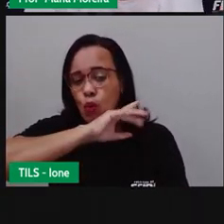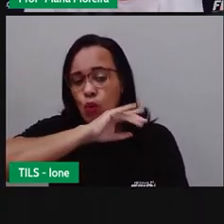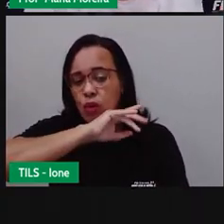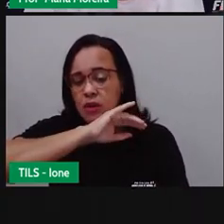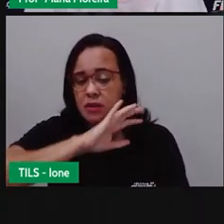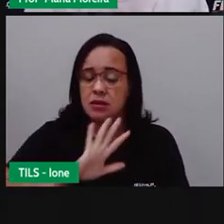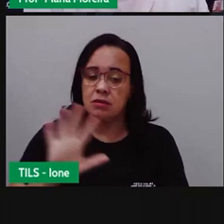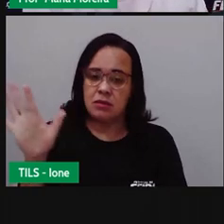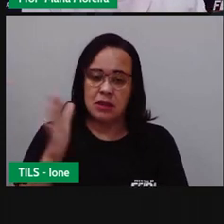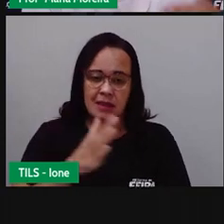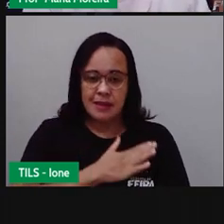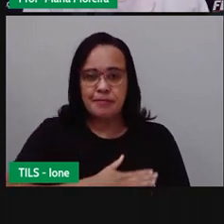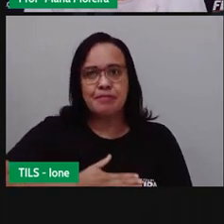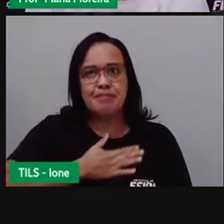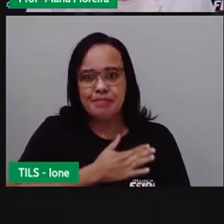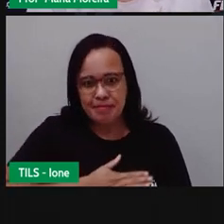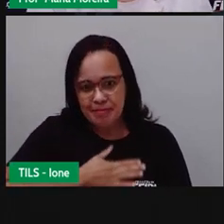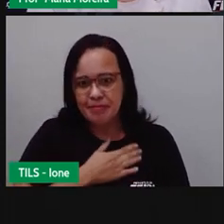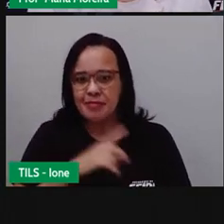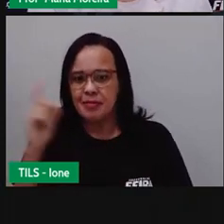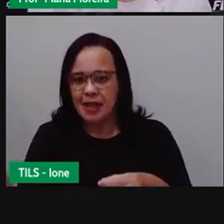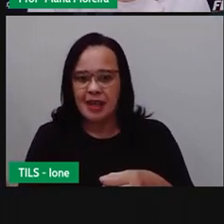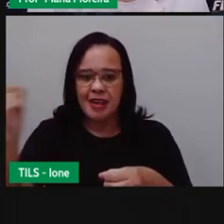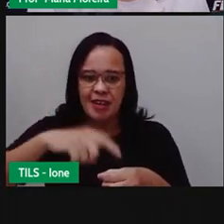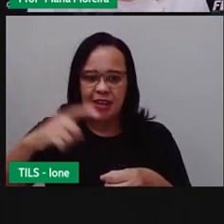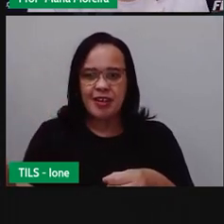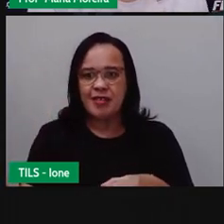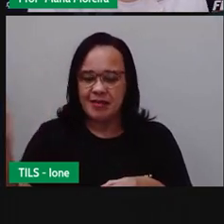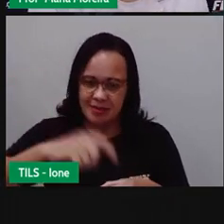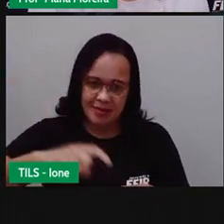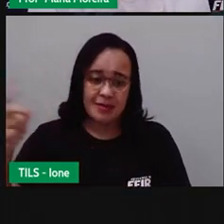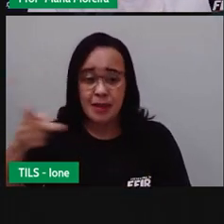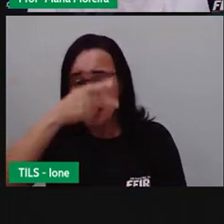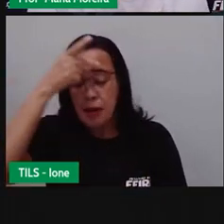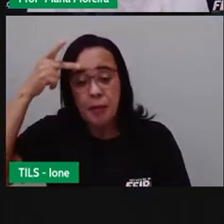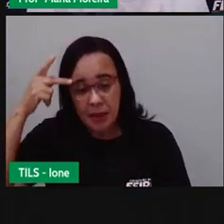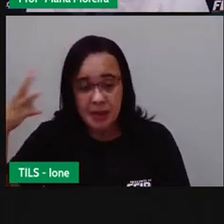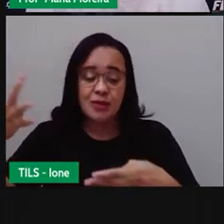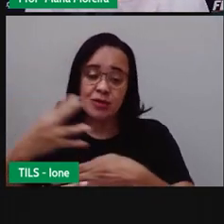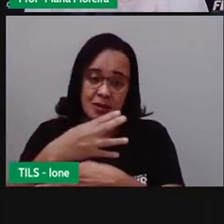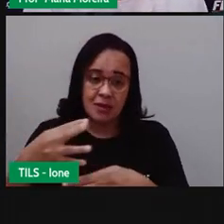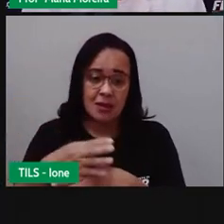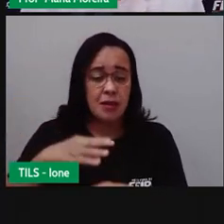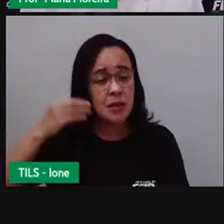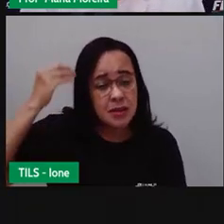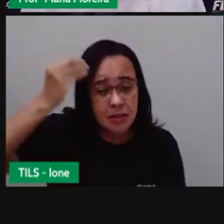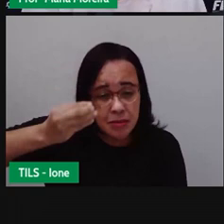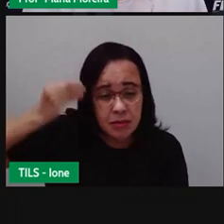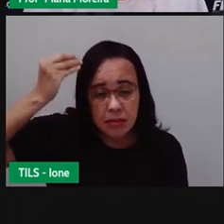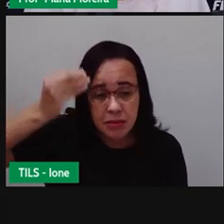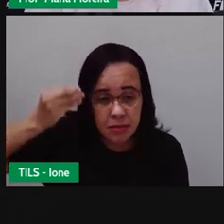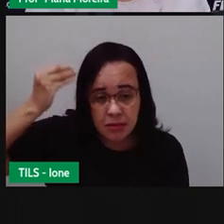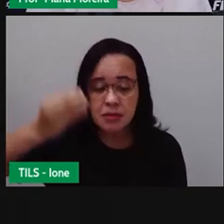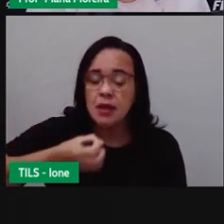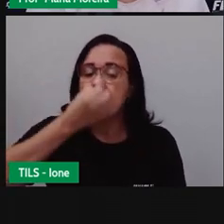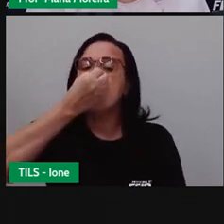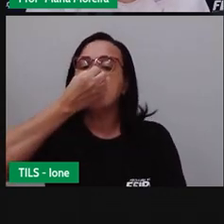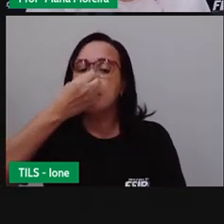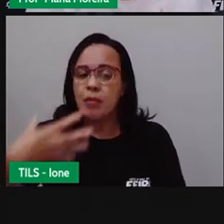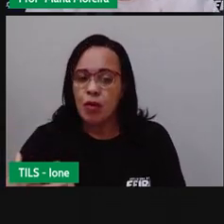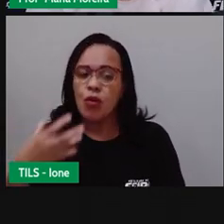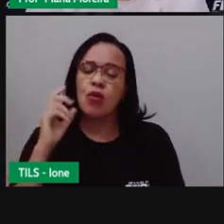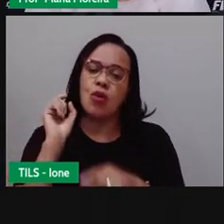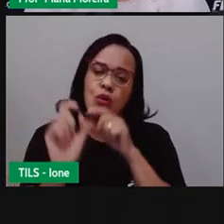prazeroso, né? Esse ir e vir da cidade. Mas, né? Essa experiência, ela só vai ser boa de